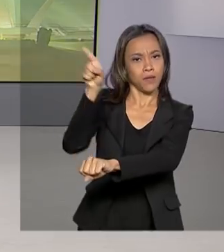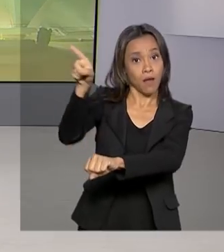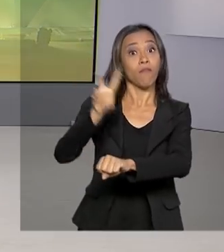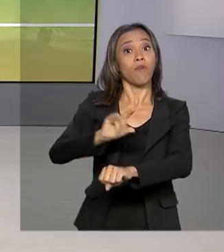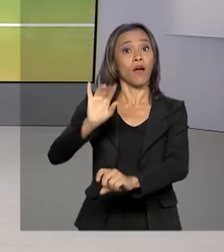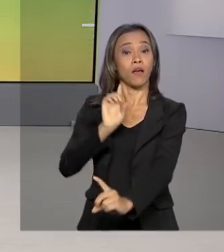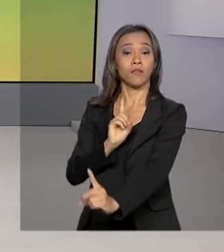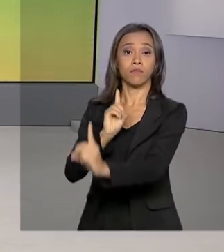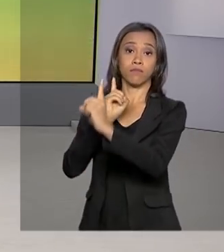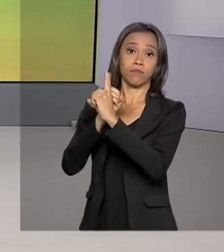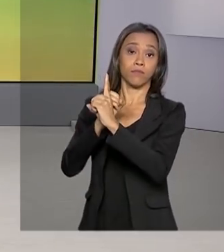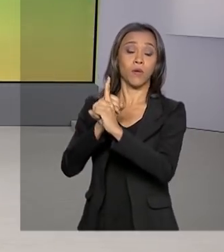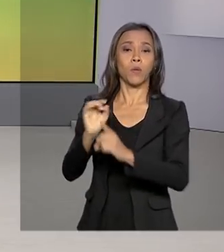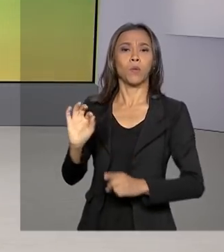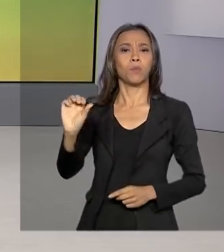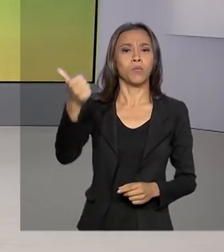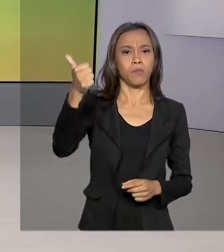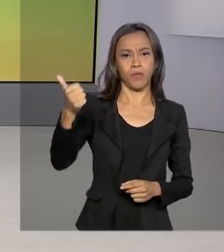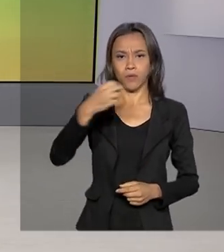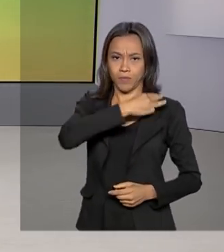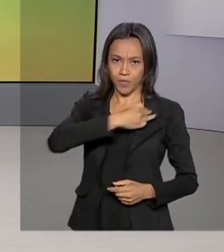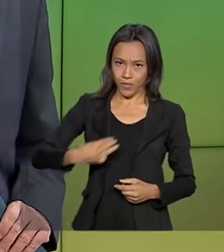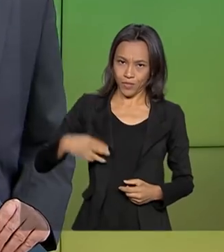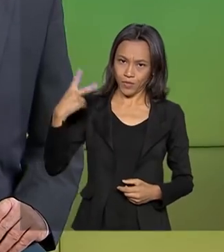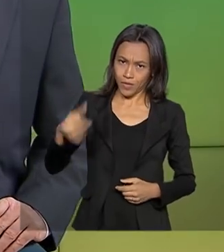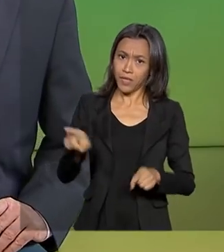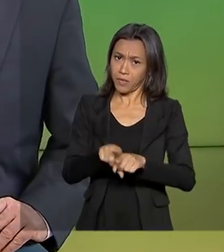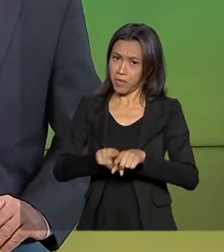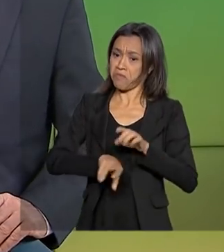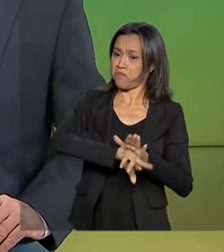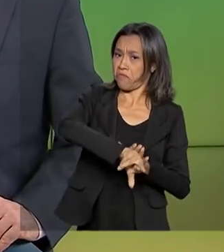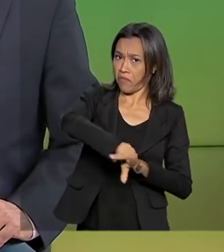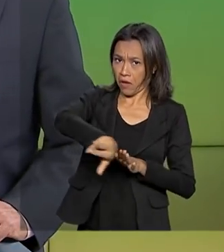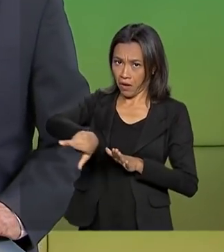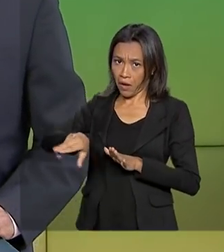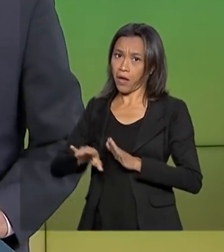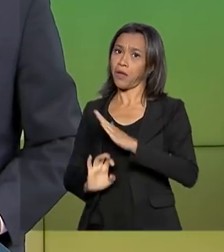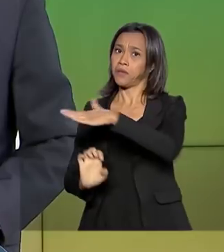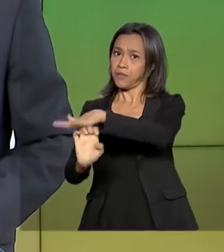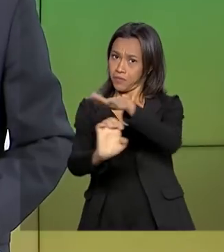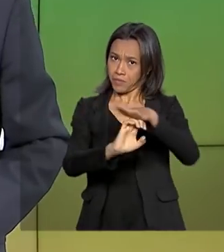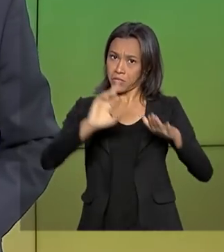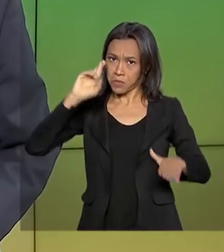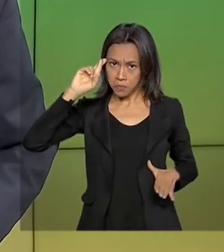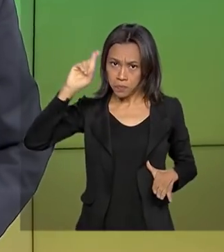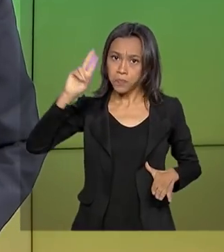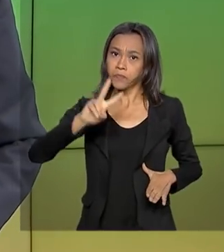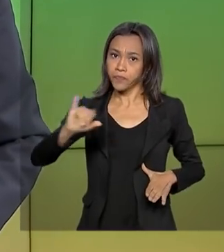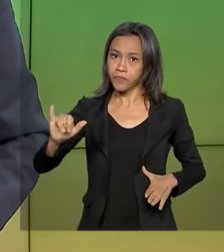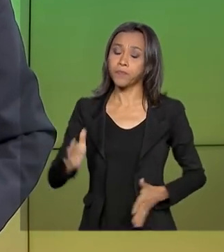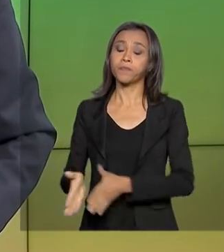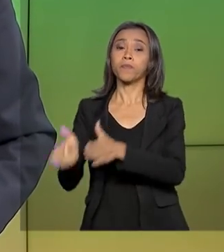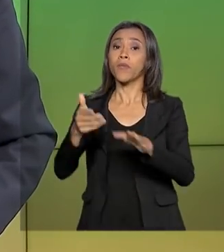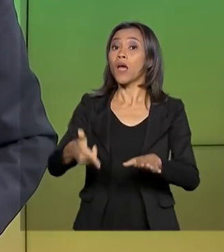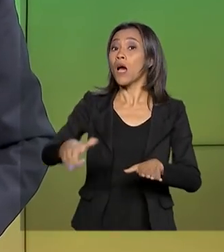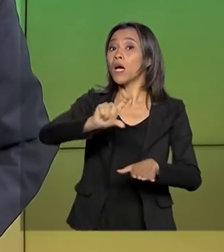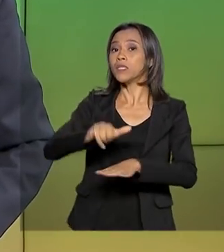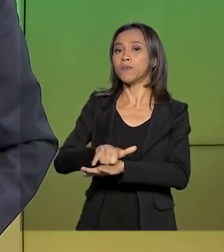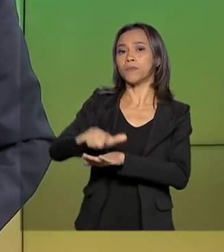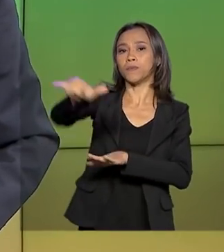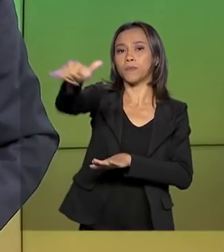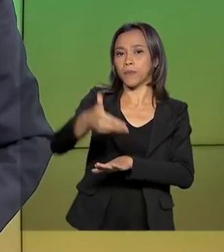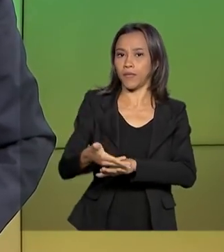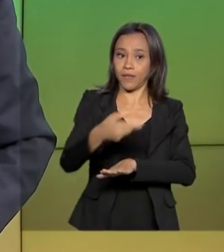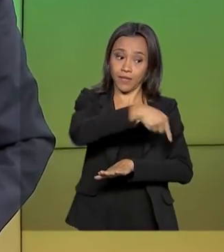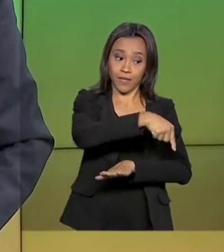-ministro e o presidente da Índia, além de empresários. Antes de seguir para a base aérea de Brasília, o presidente falou com a imprensa